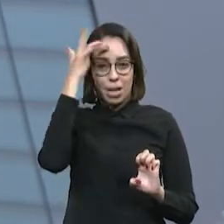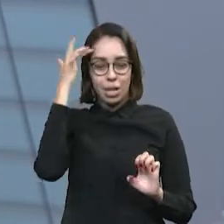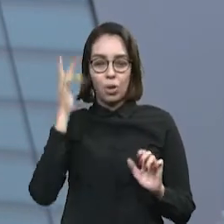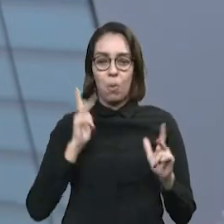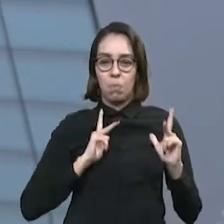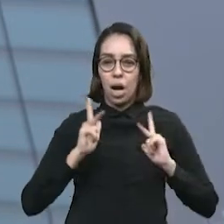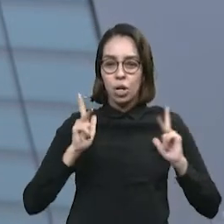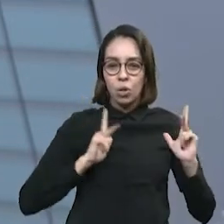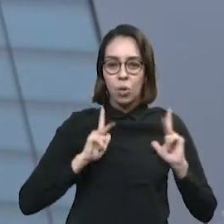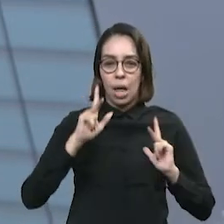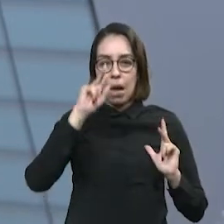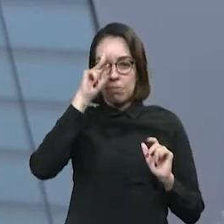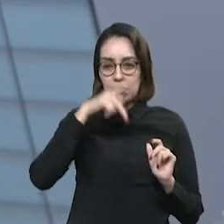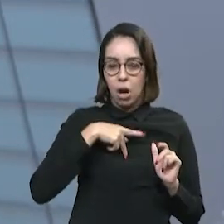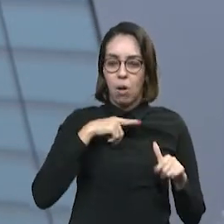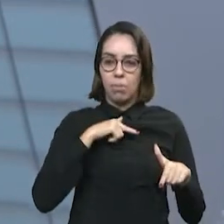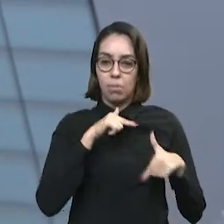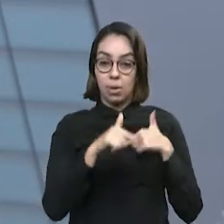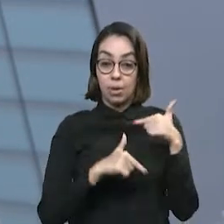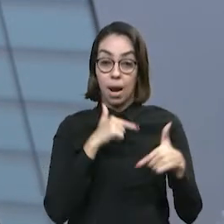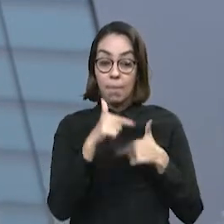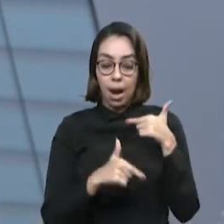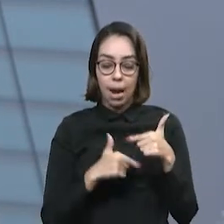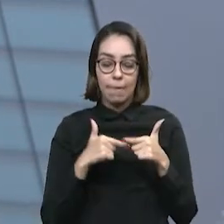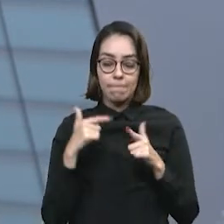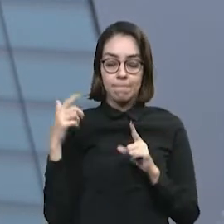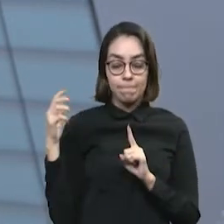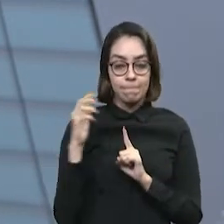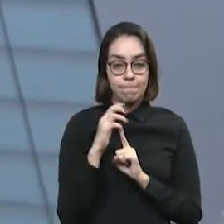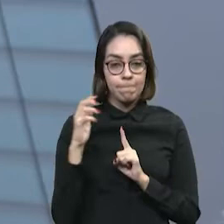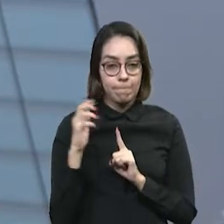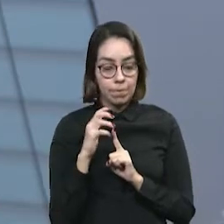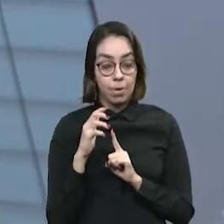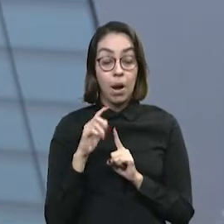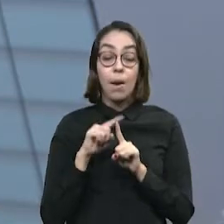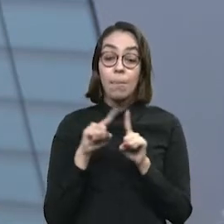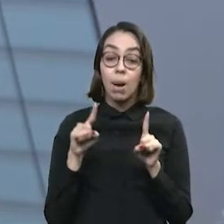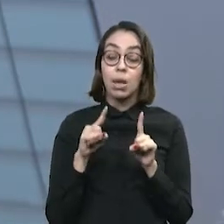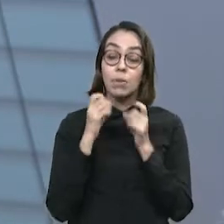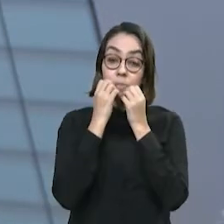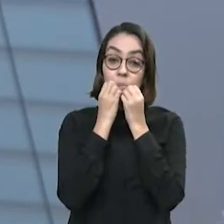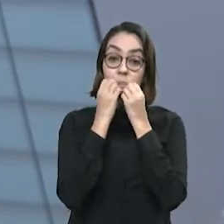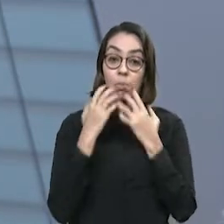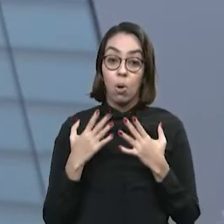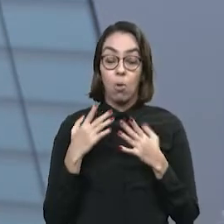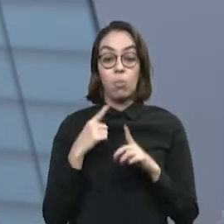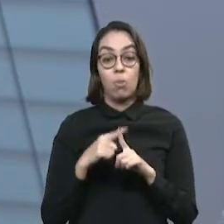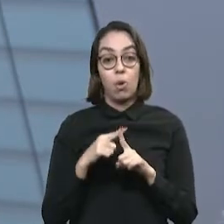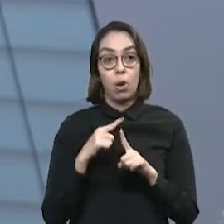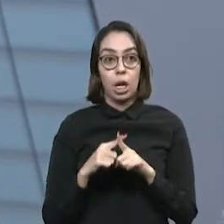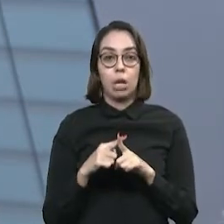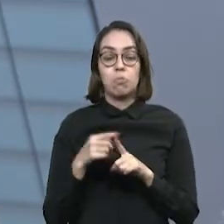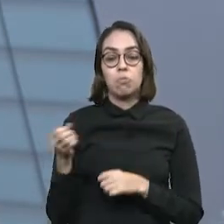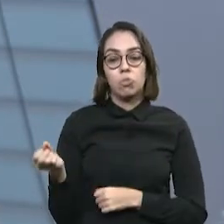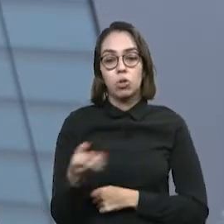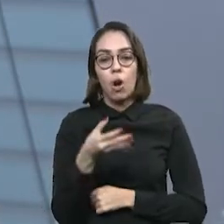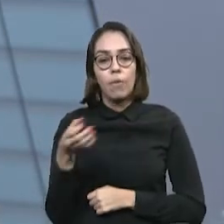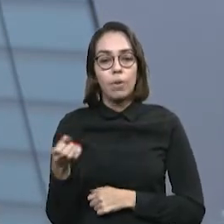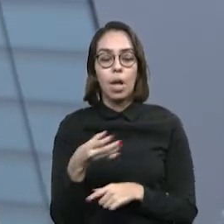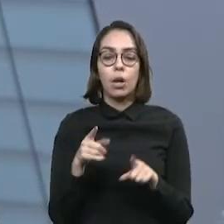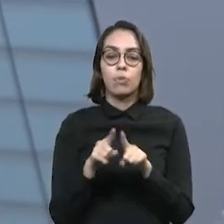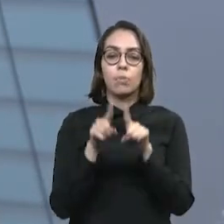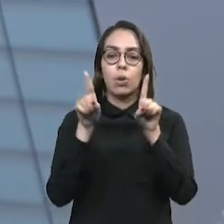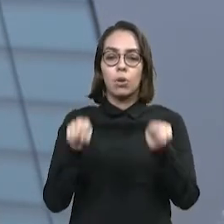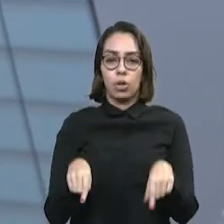pela pandemia, eles tiveram uma boa notícia. Foi acesa uma luz no fim desse túnel. Eles podem pagar